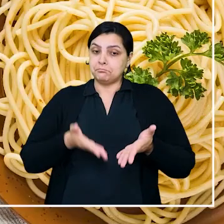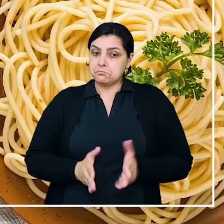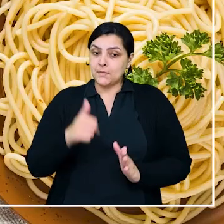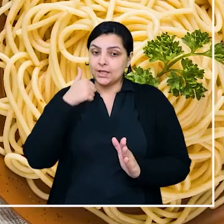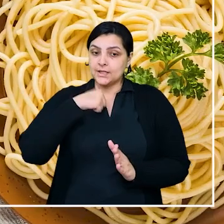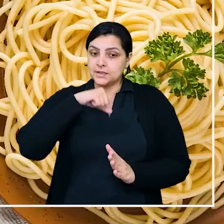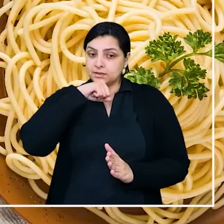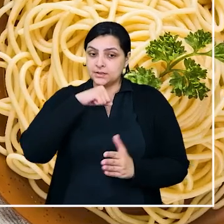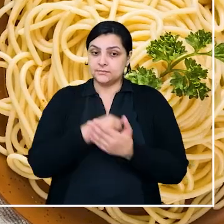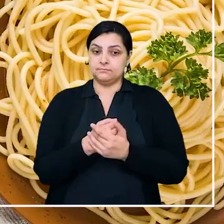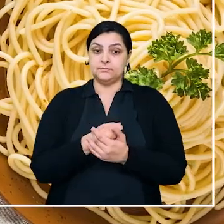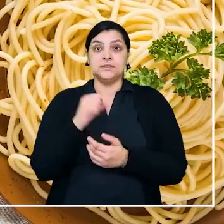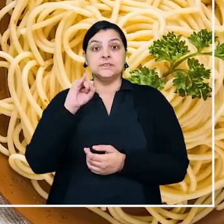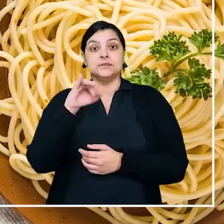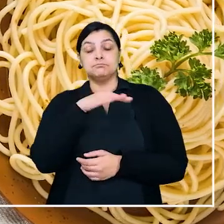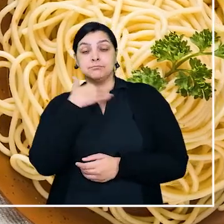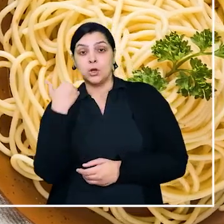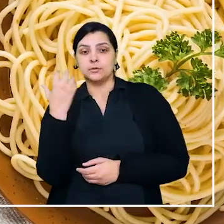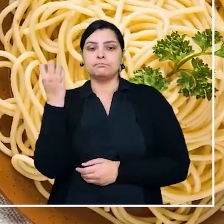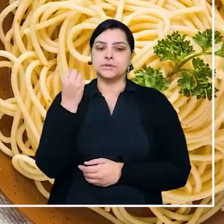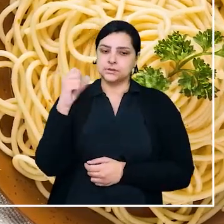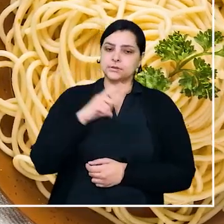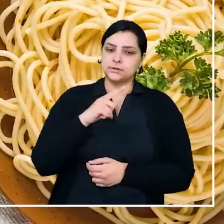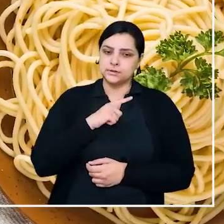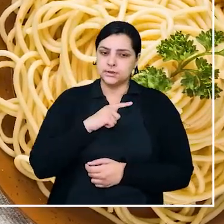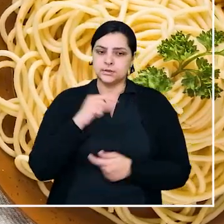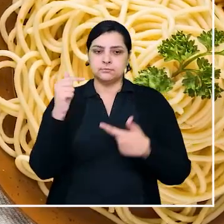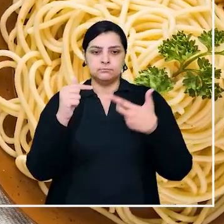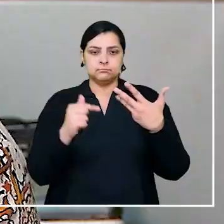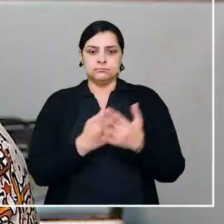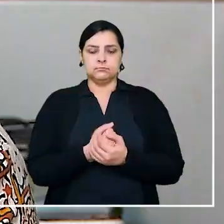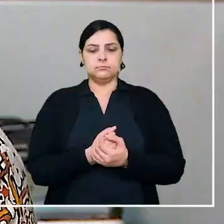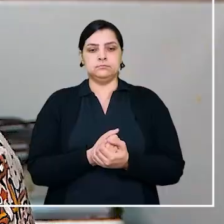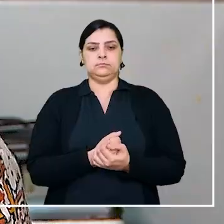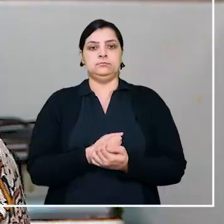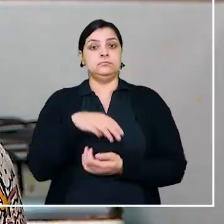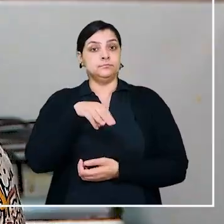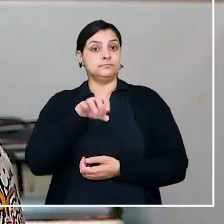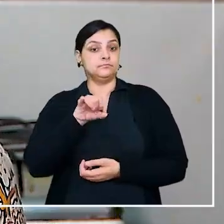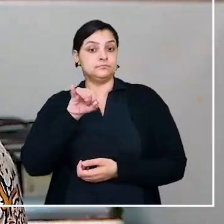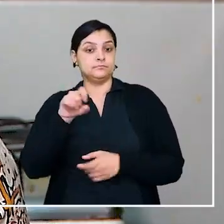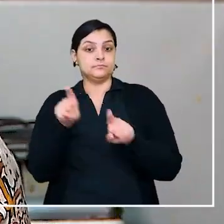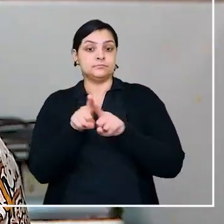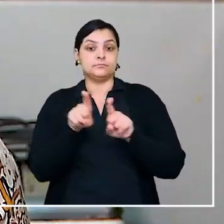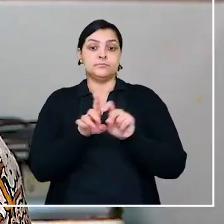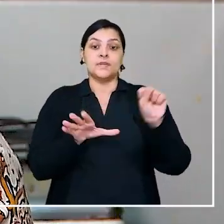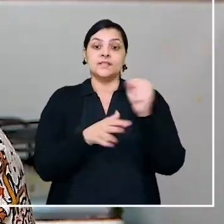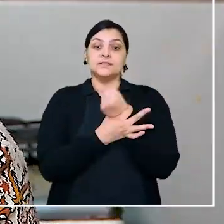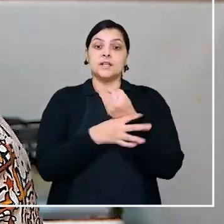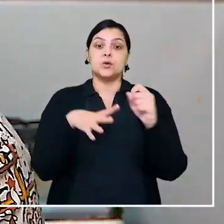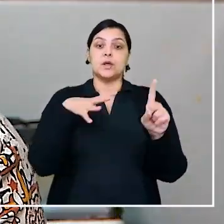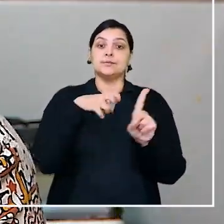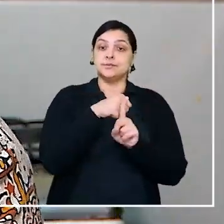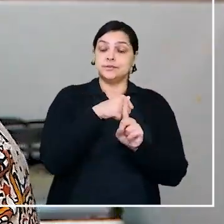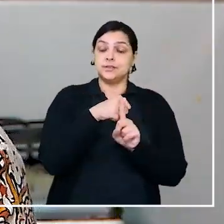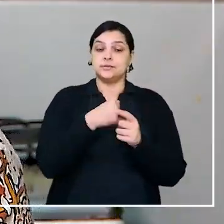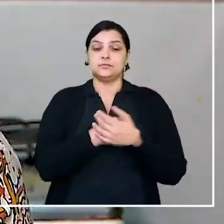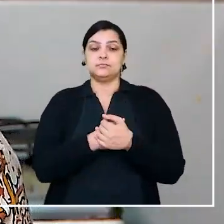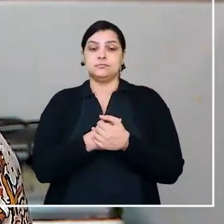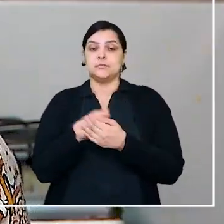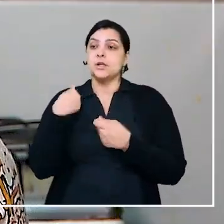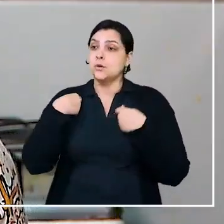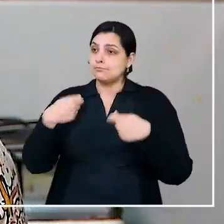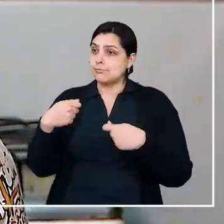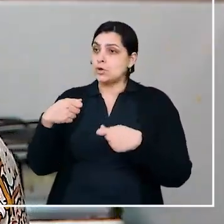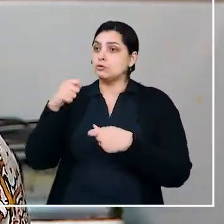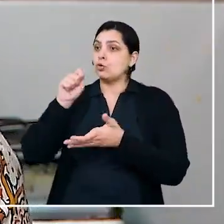maternidade e pensão por morte. E não para por aí. A vantagem de ser MEI é que tem seguro acidente. Eu posso dar emprego